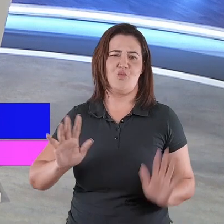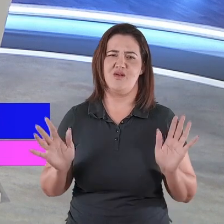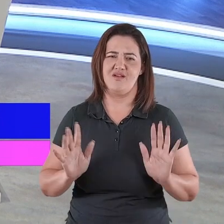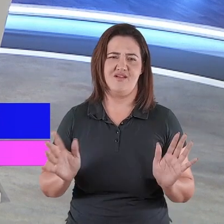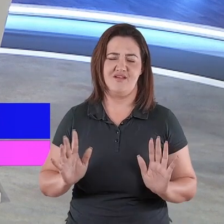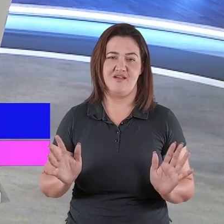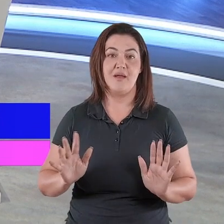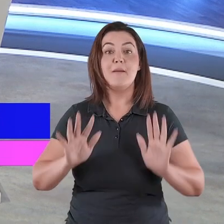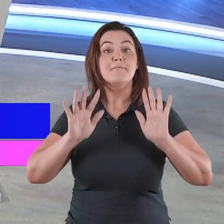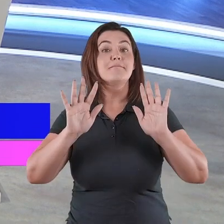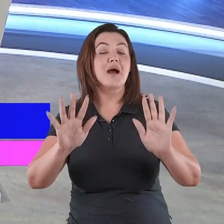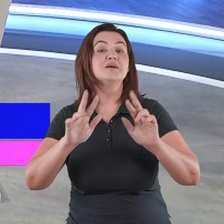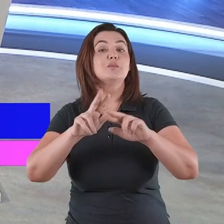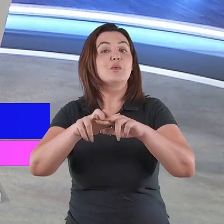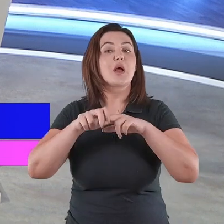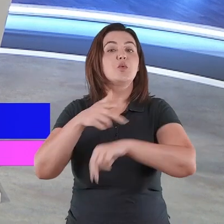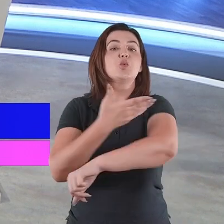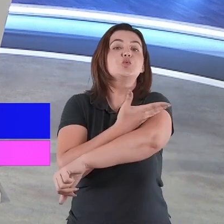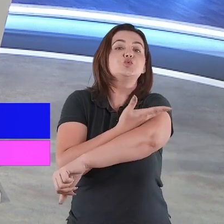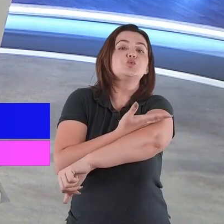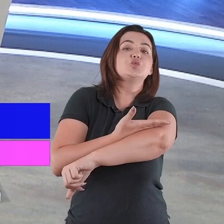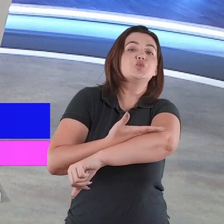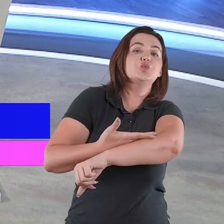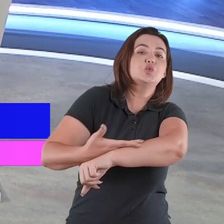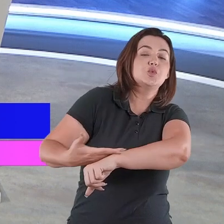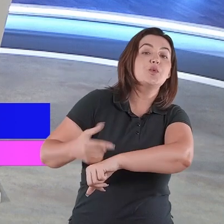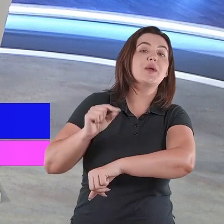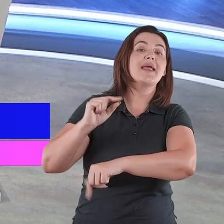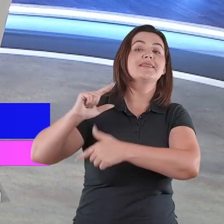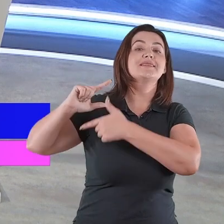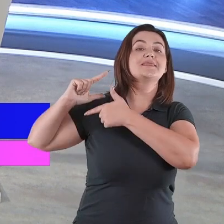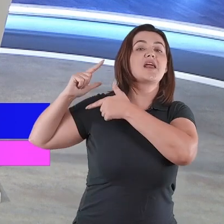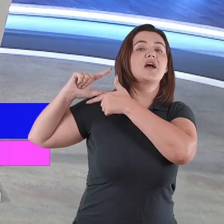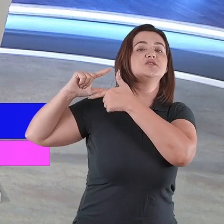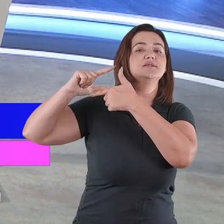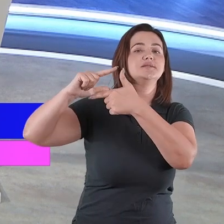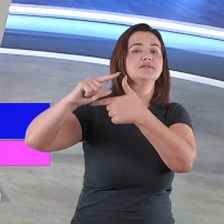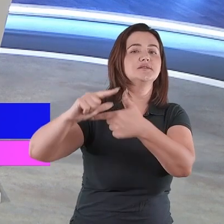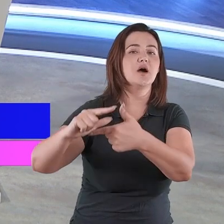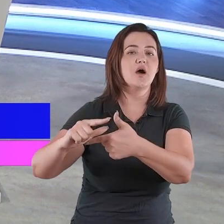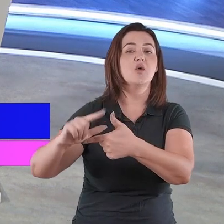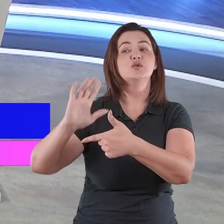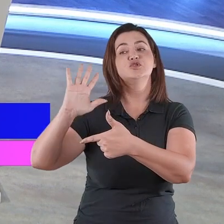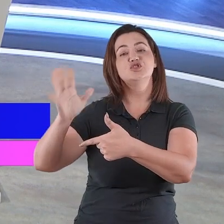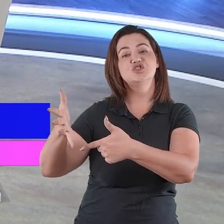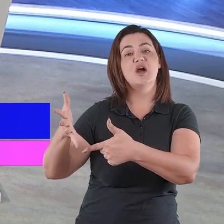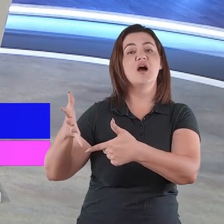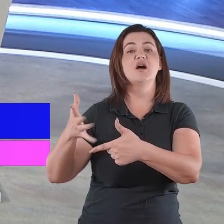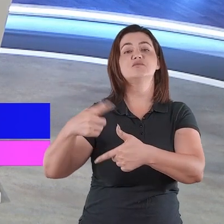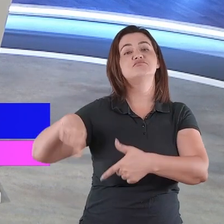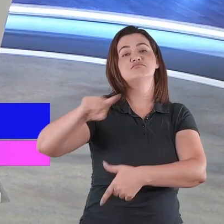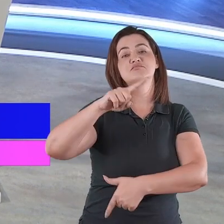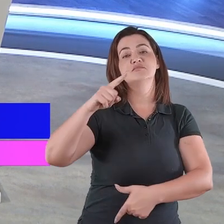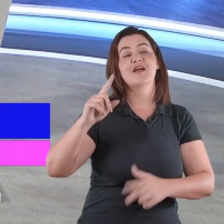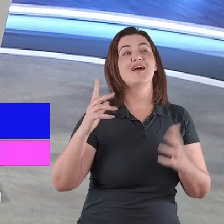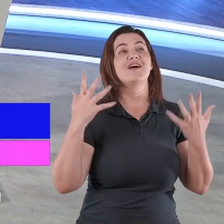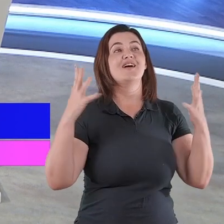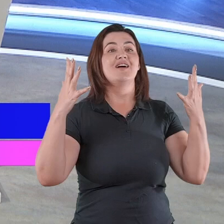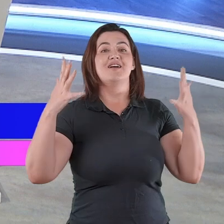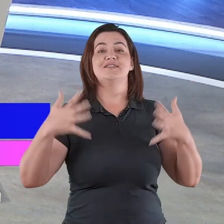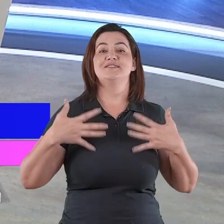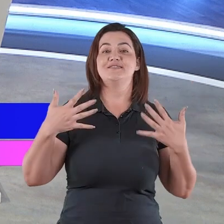se incorporou um costume de celebrar o nascimento de Cristo Jesus. Agora, tirando